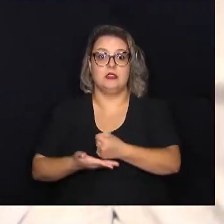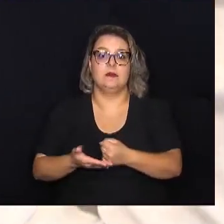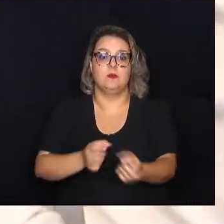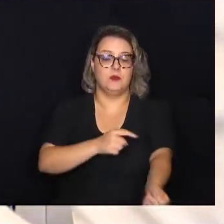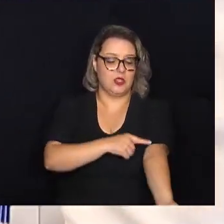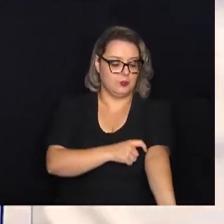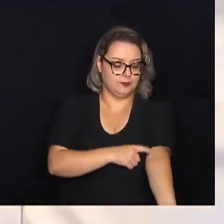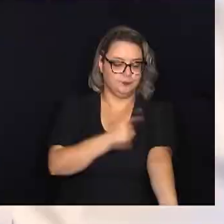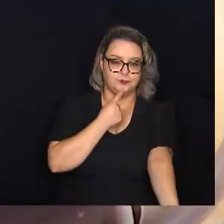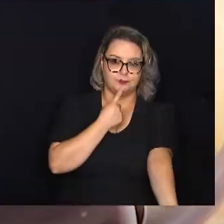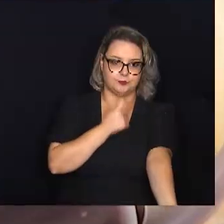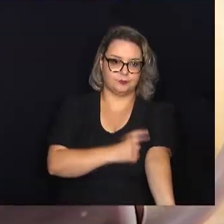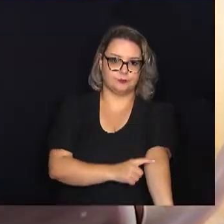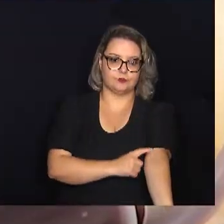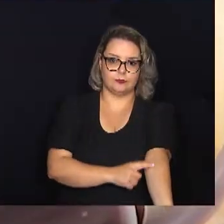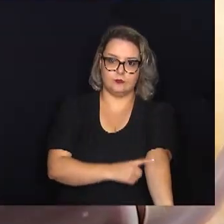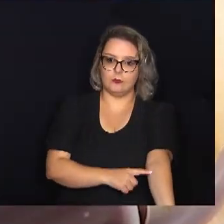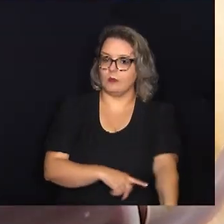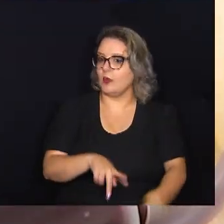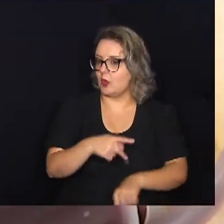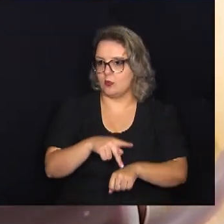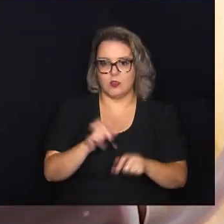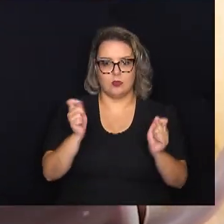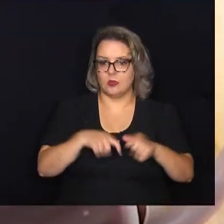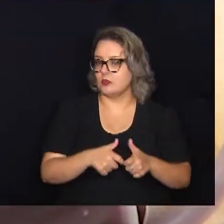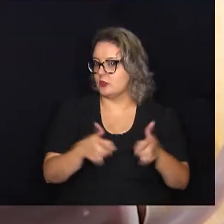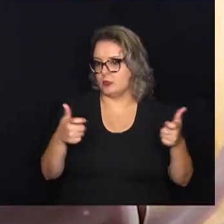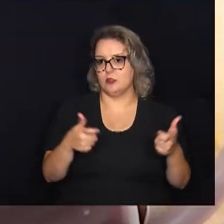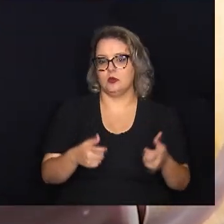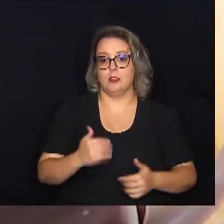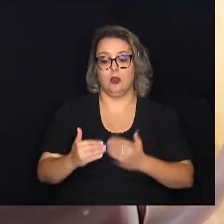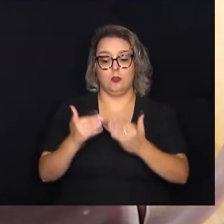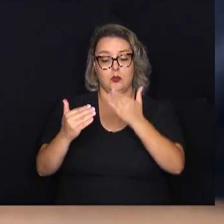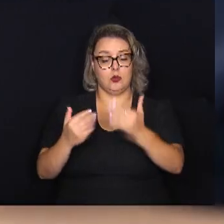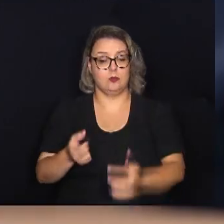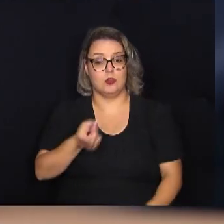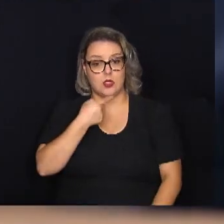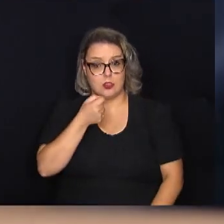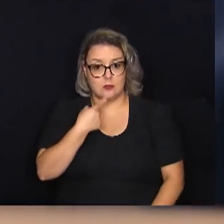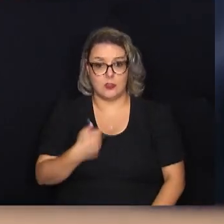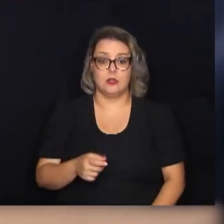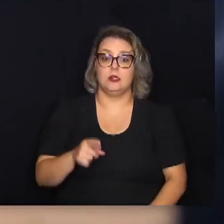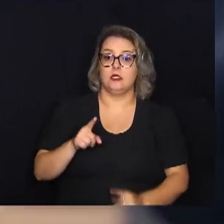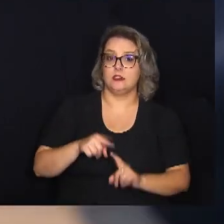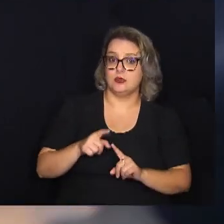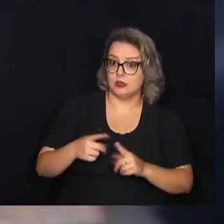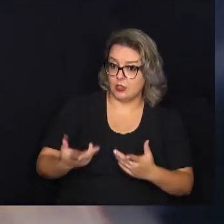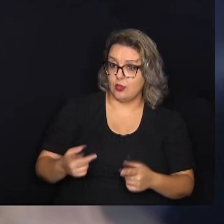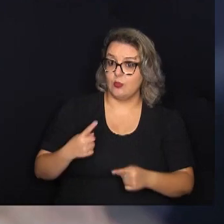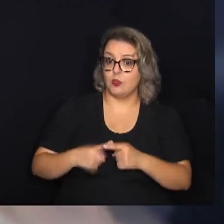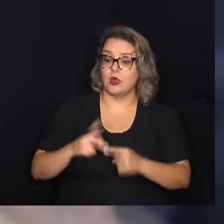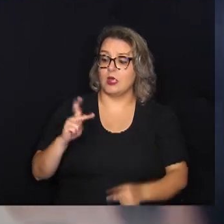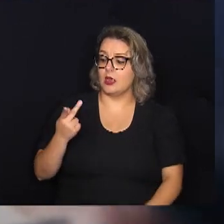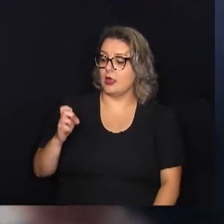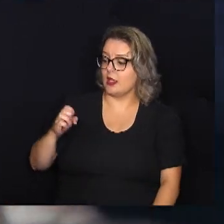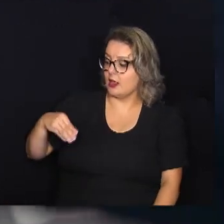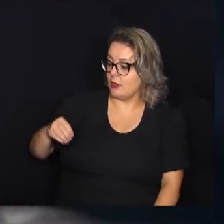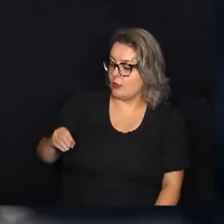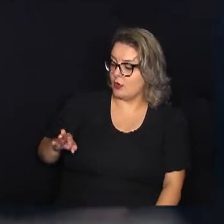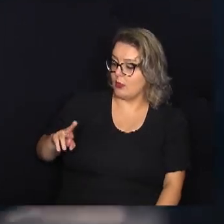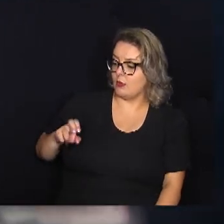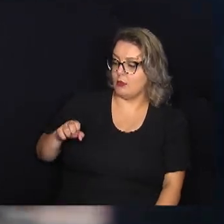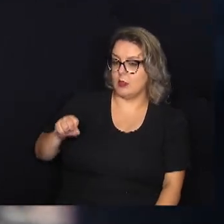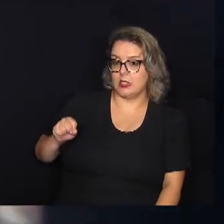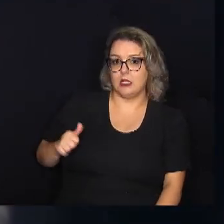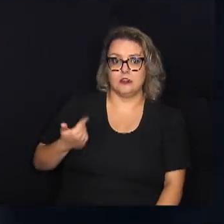o país não é autossuficiente na produção de medicamentos desse tipo, porque a Hemobras ainda não tem todas